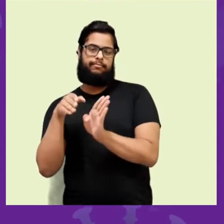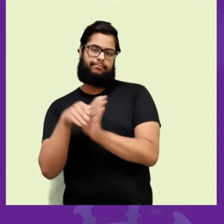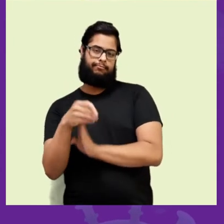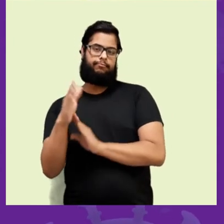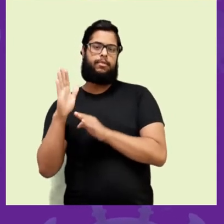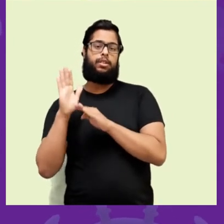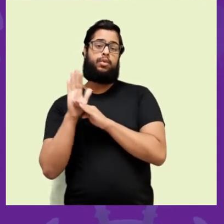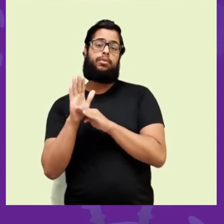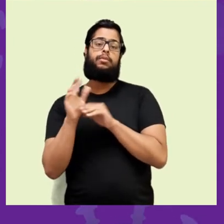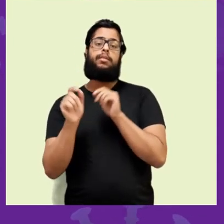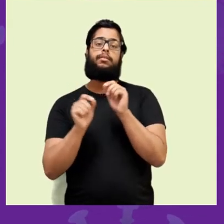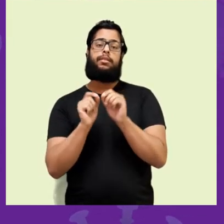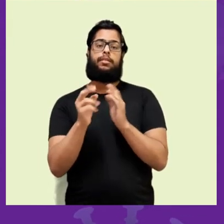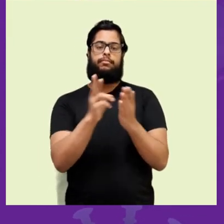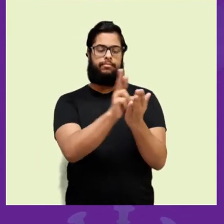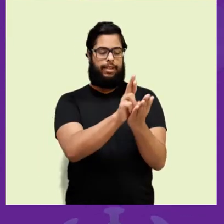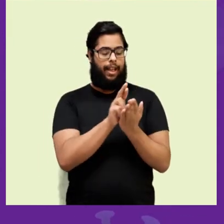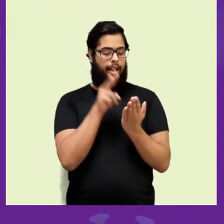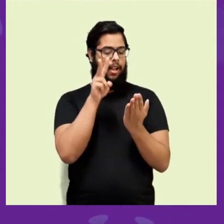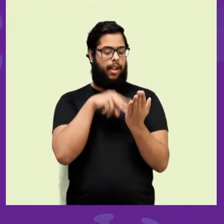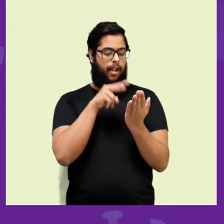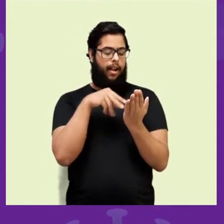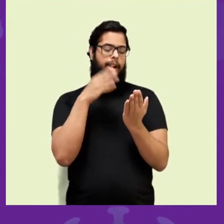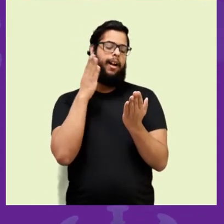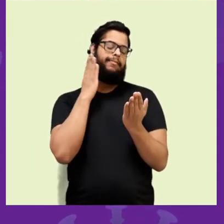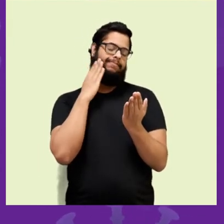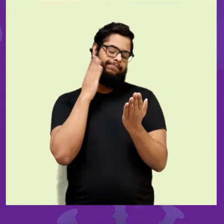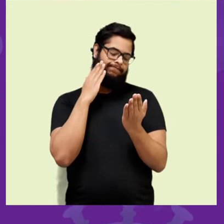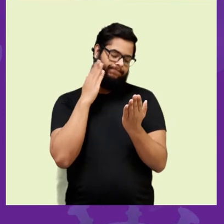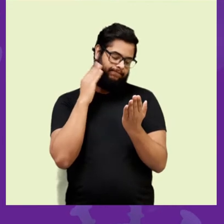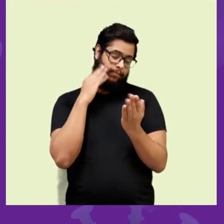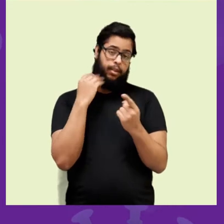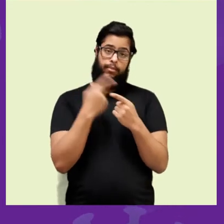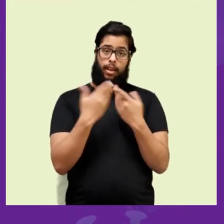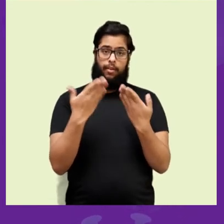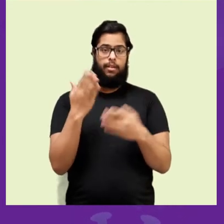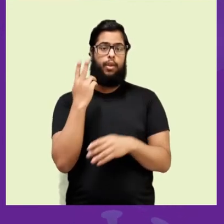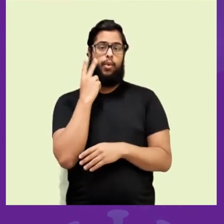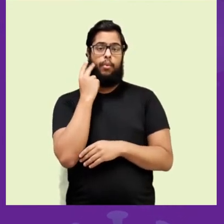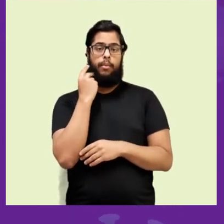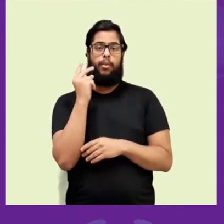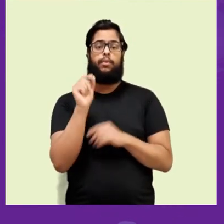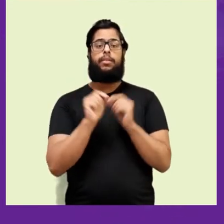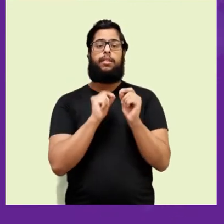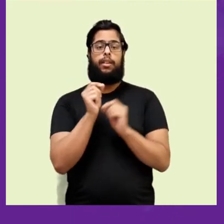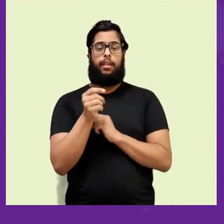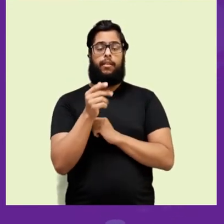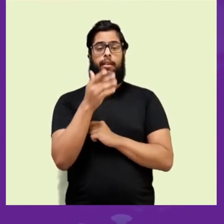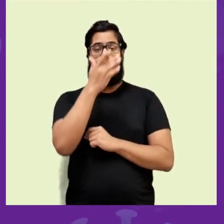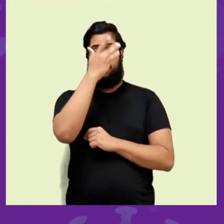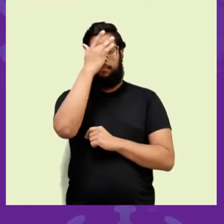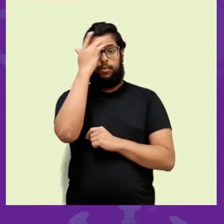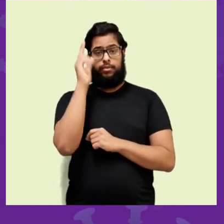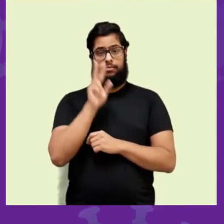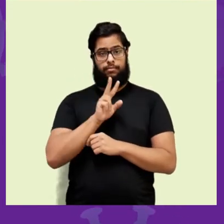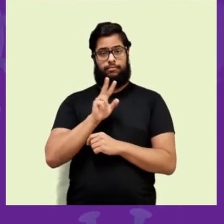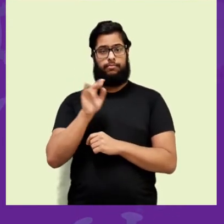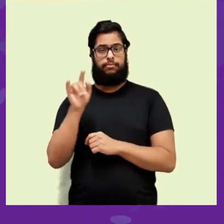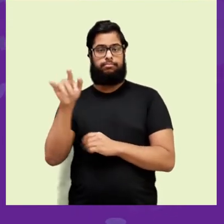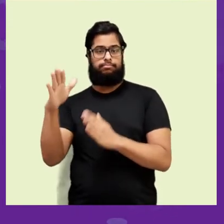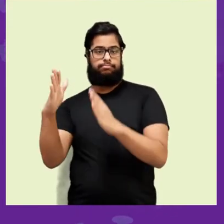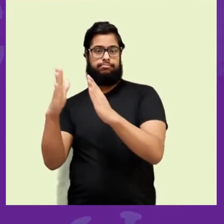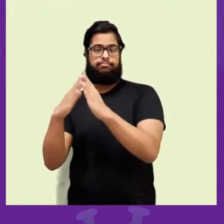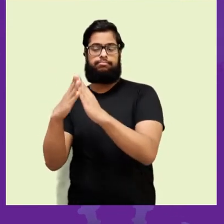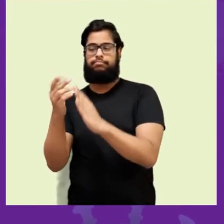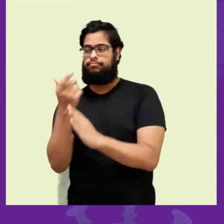e ajudar a interpretar o resultado do exame. O que a gente tem visto com muita frequência são pessoas fazerem